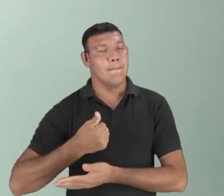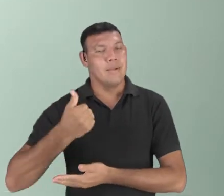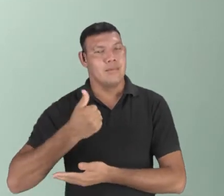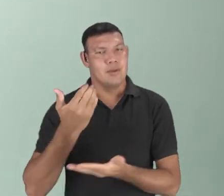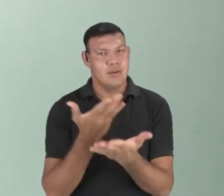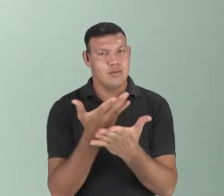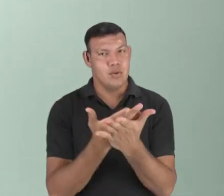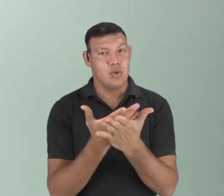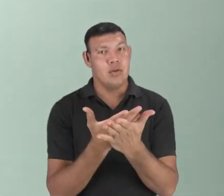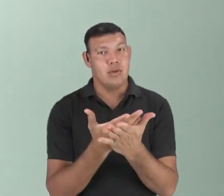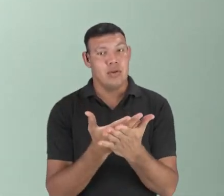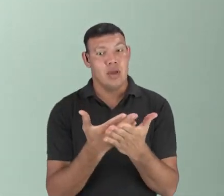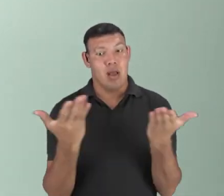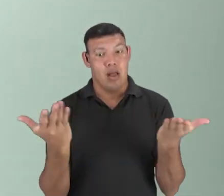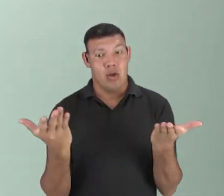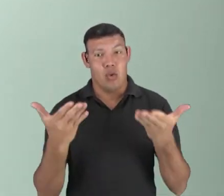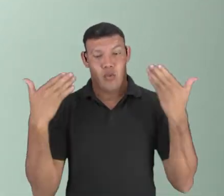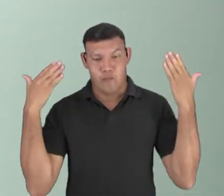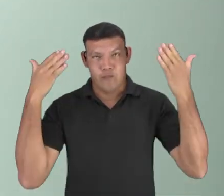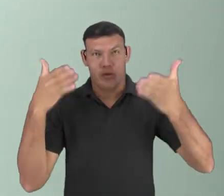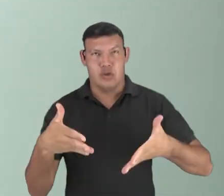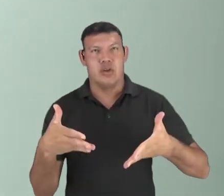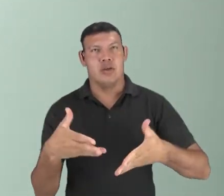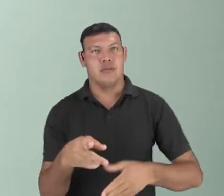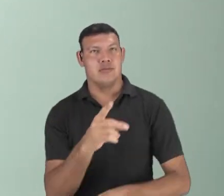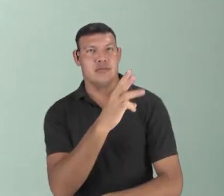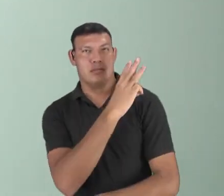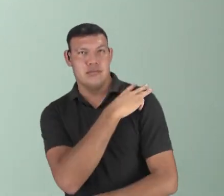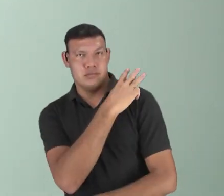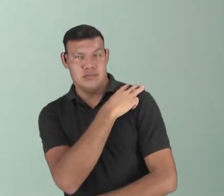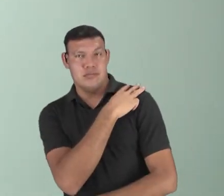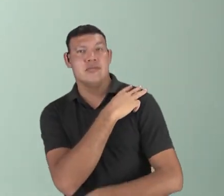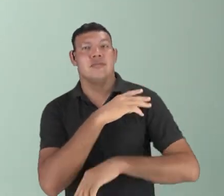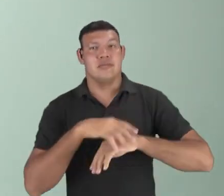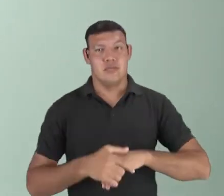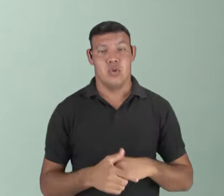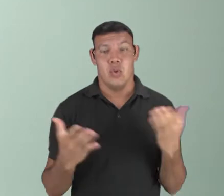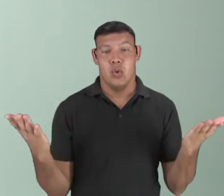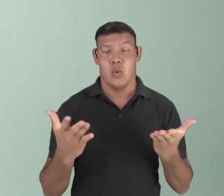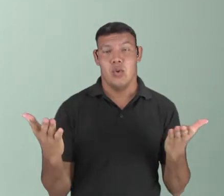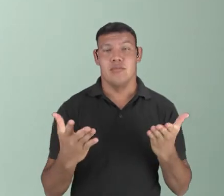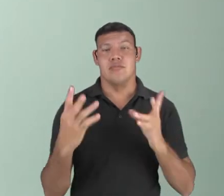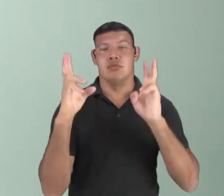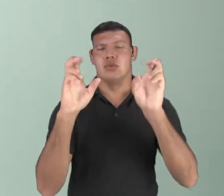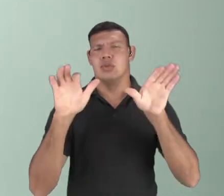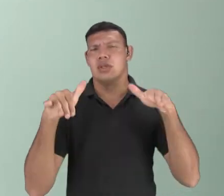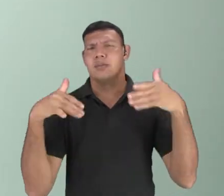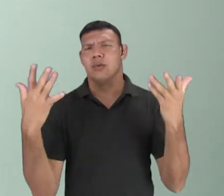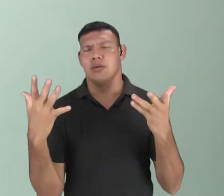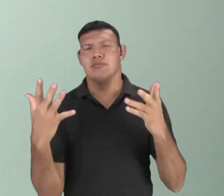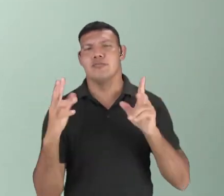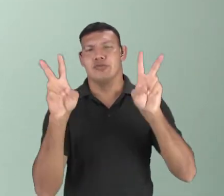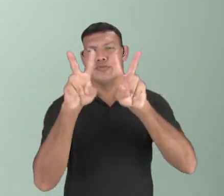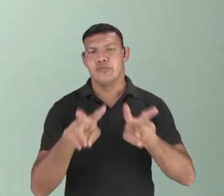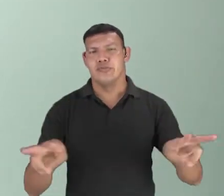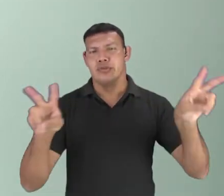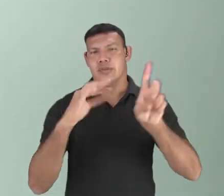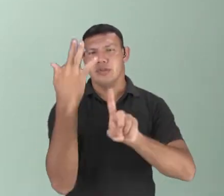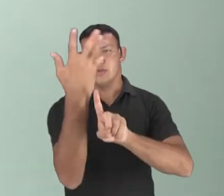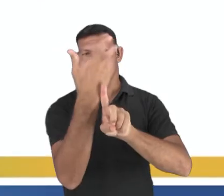Esta aula é específica para a terceira série do ensino médio e hoje nós vamos falar sobre a evolução das artes visuais.